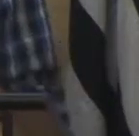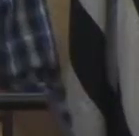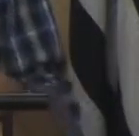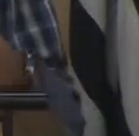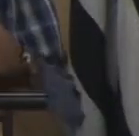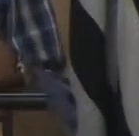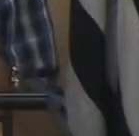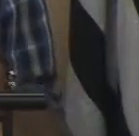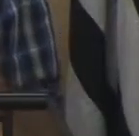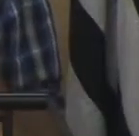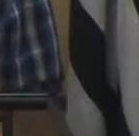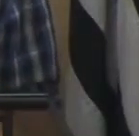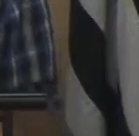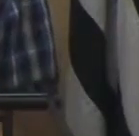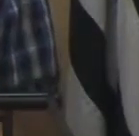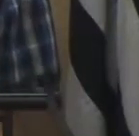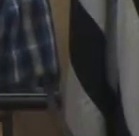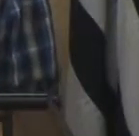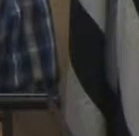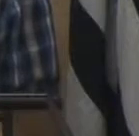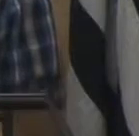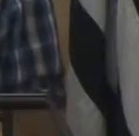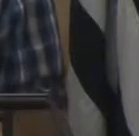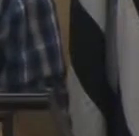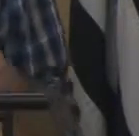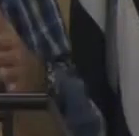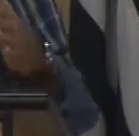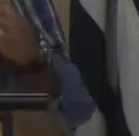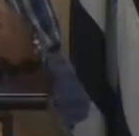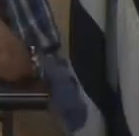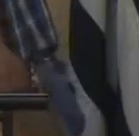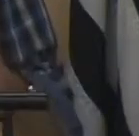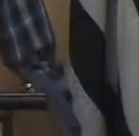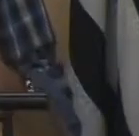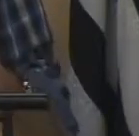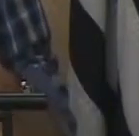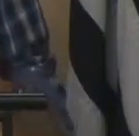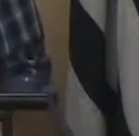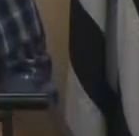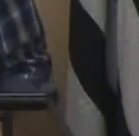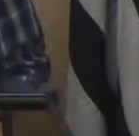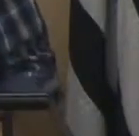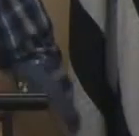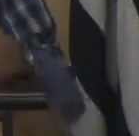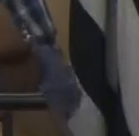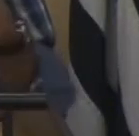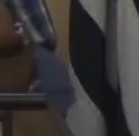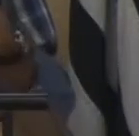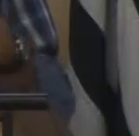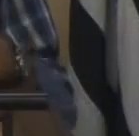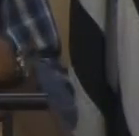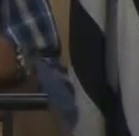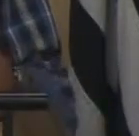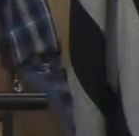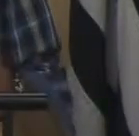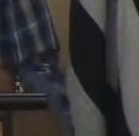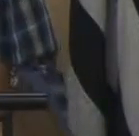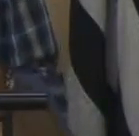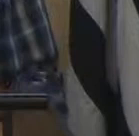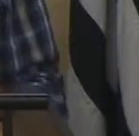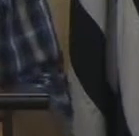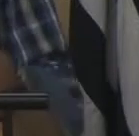consciência pensem antes de aprovar essa planta genérica que seja uma coisa muito bem estudada que não seja uma